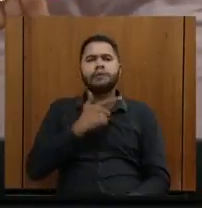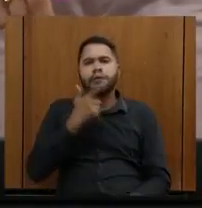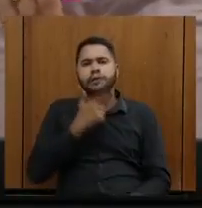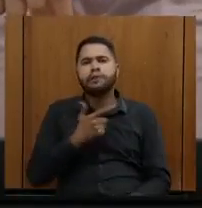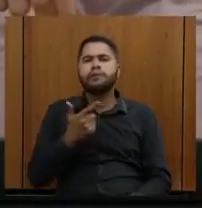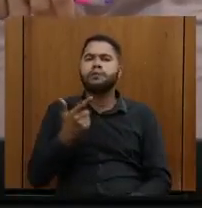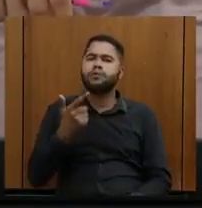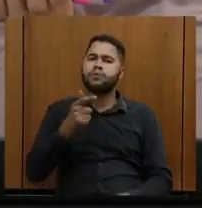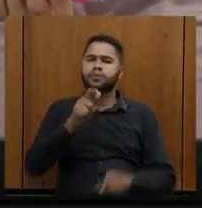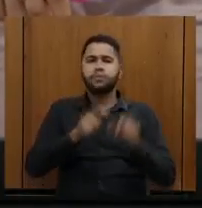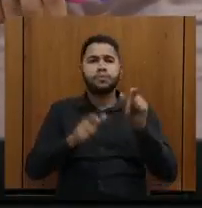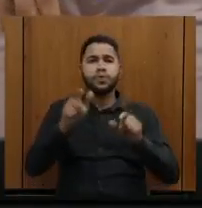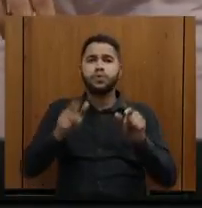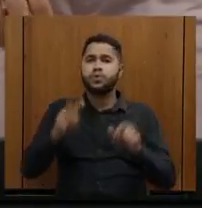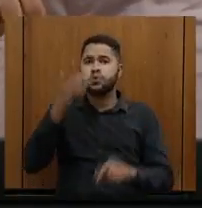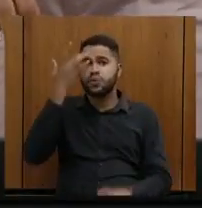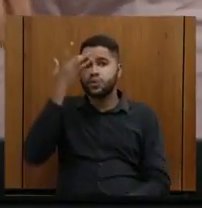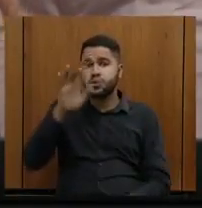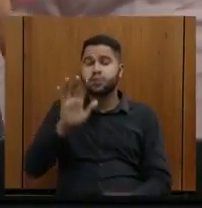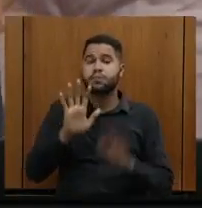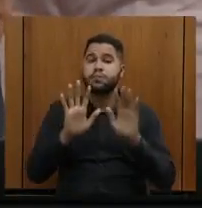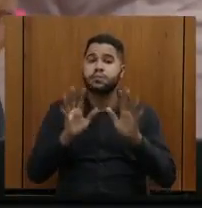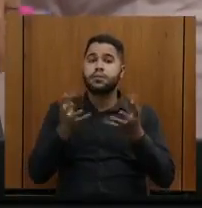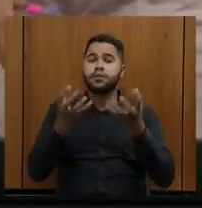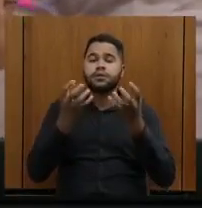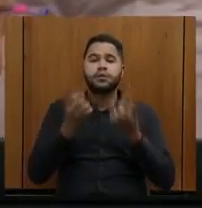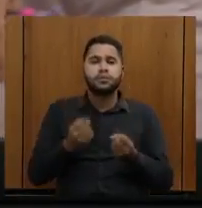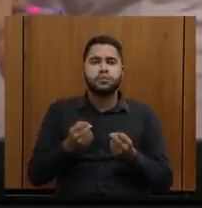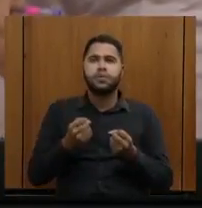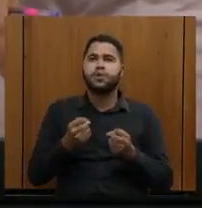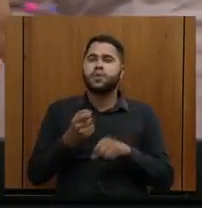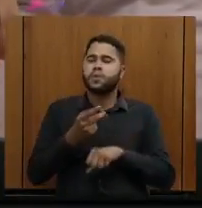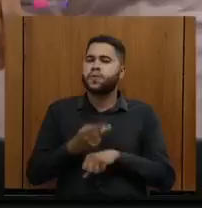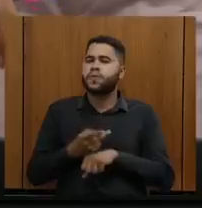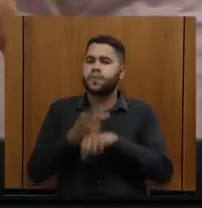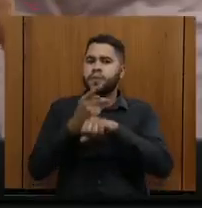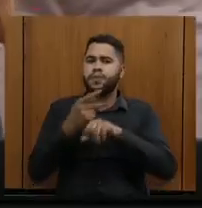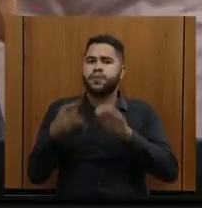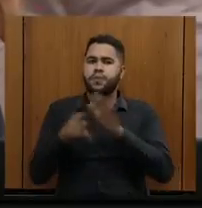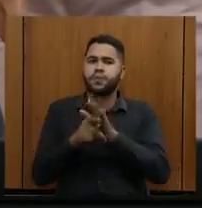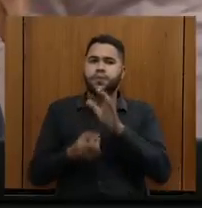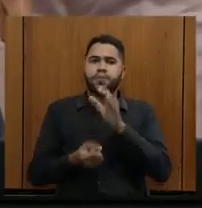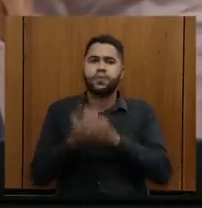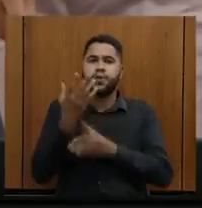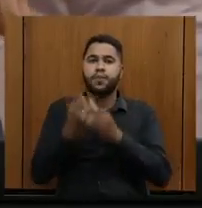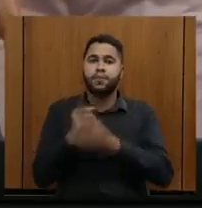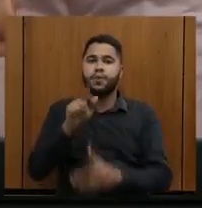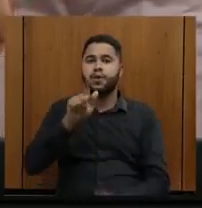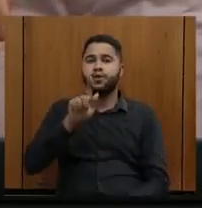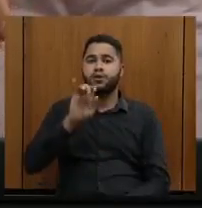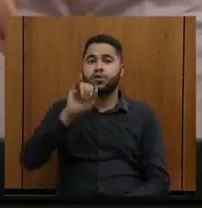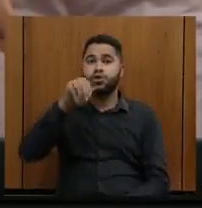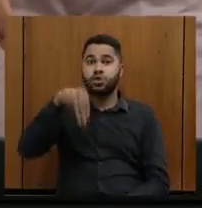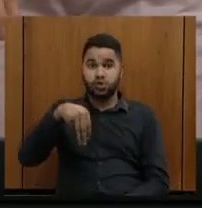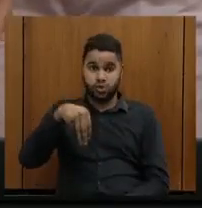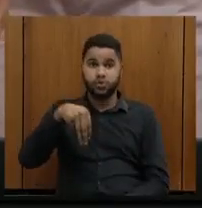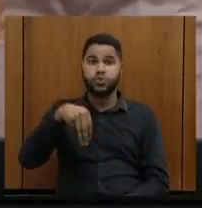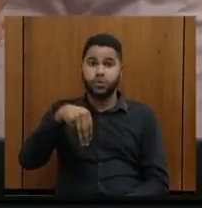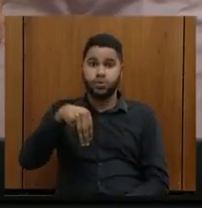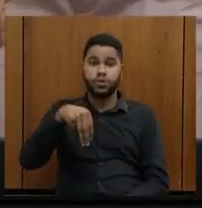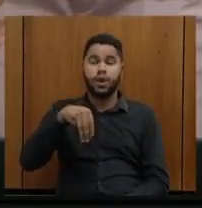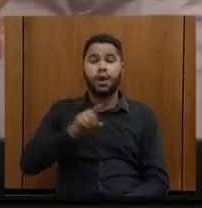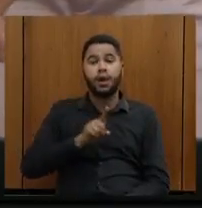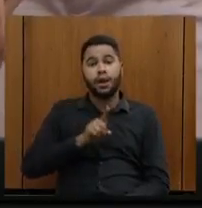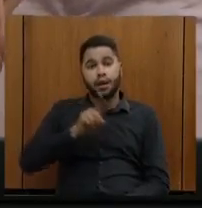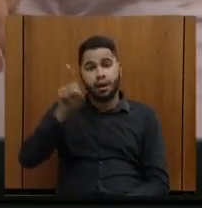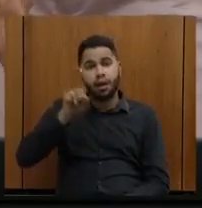muitas pessoas não sabem, mas recebeu os maiores prêmios de fabricação de gin, gin, lá